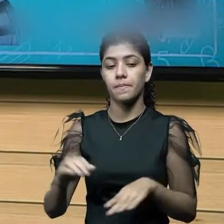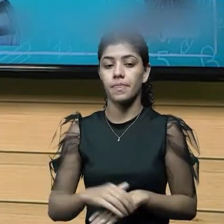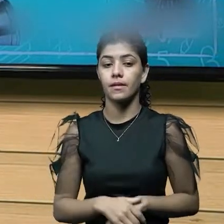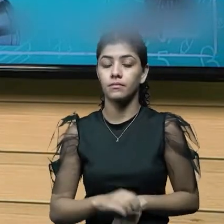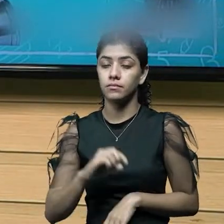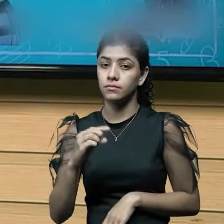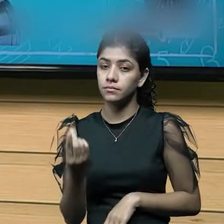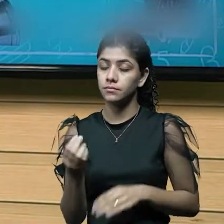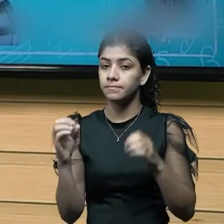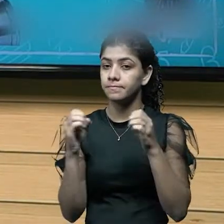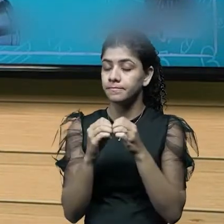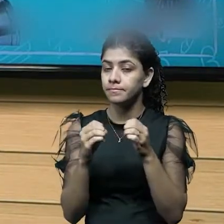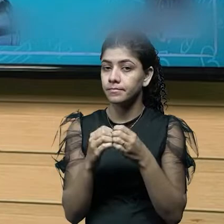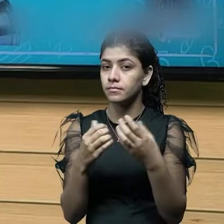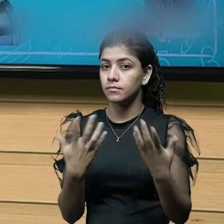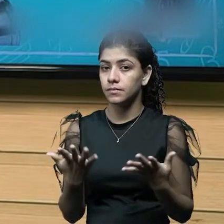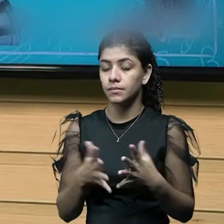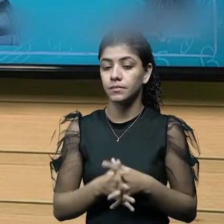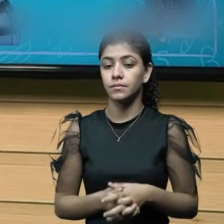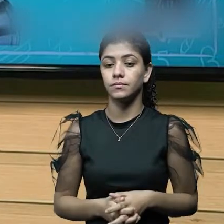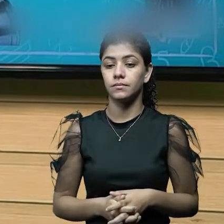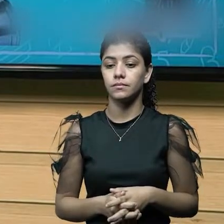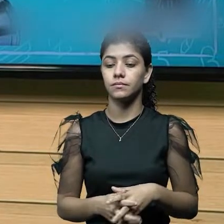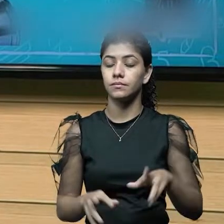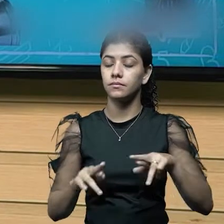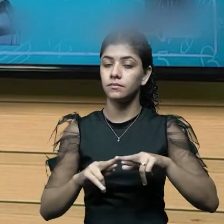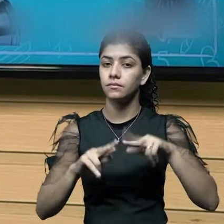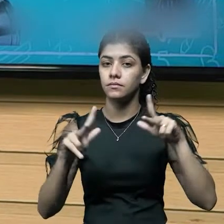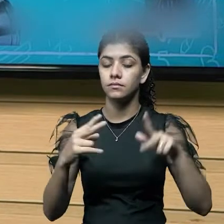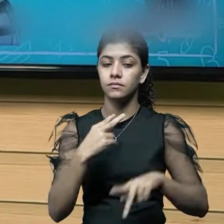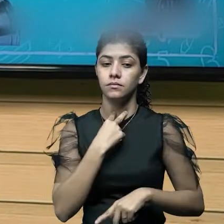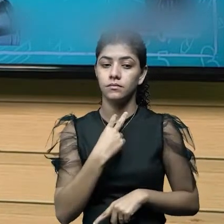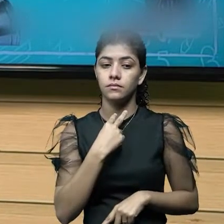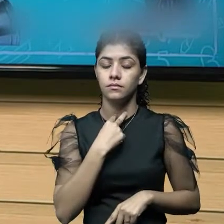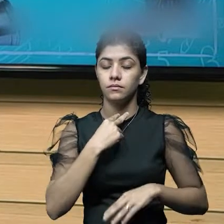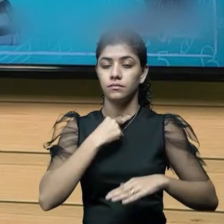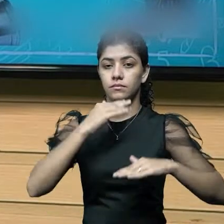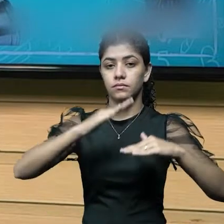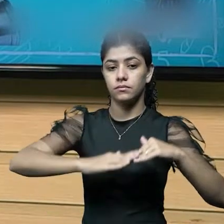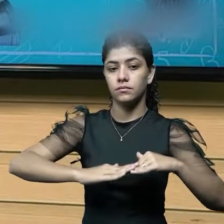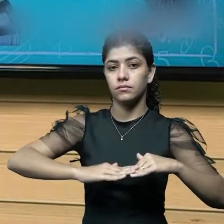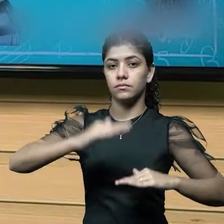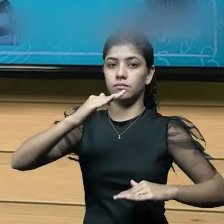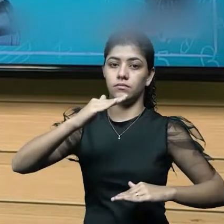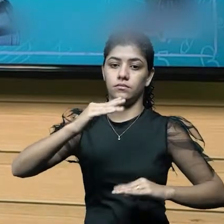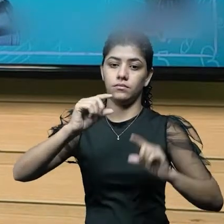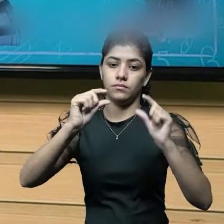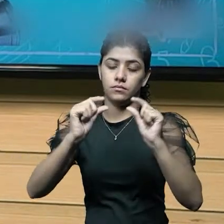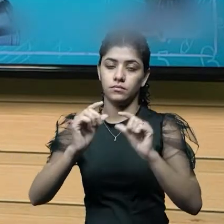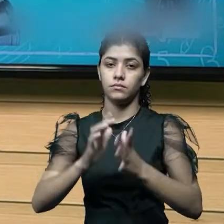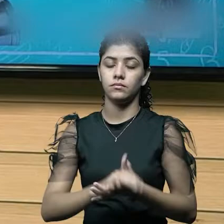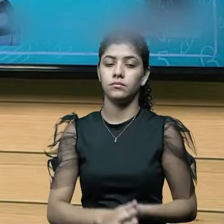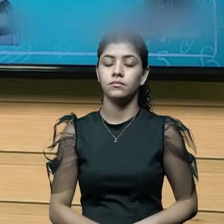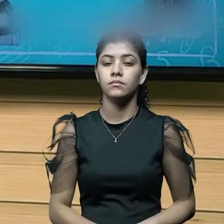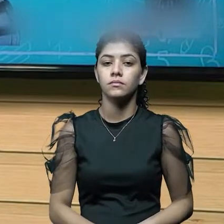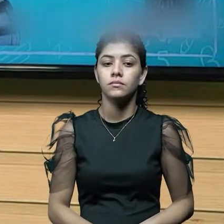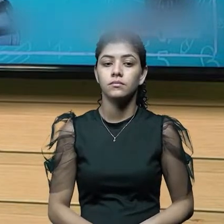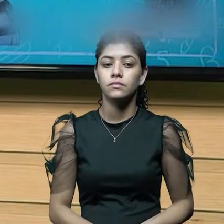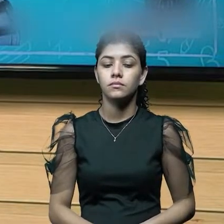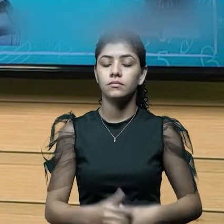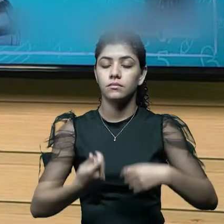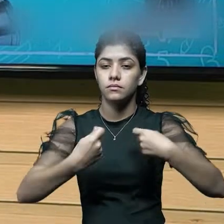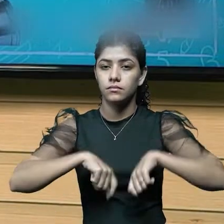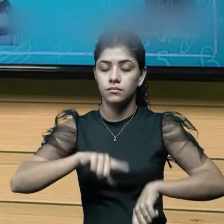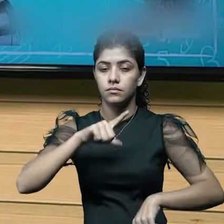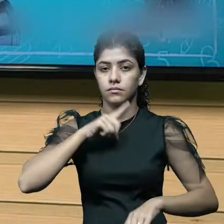aproxime disso, essa diferença não pode superar a sua especificação. tem